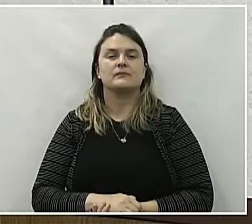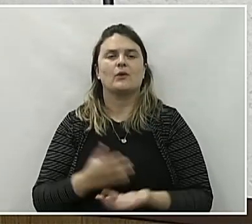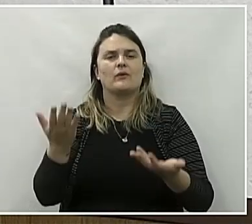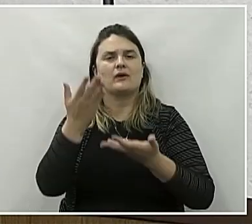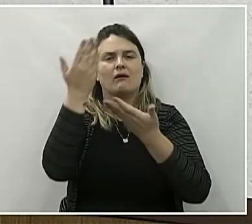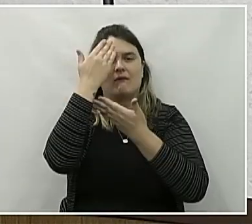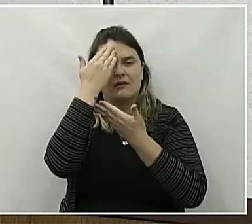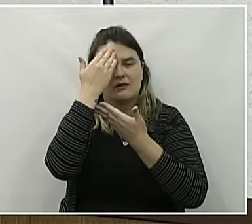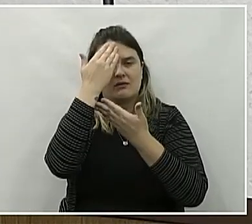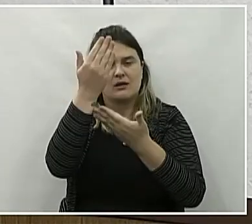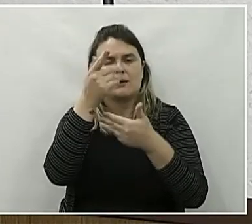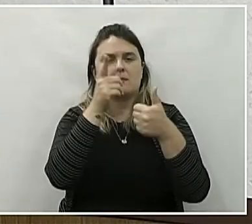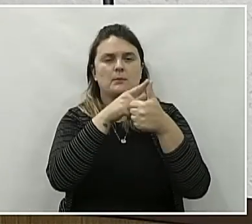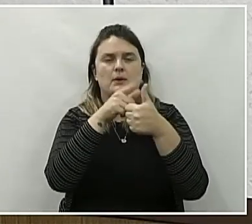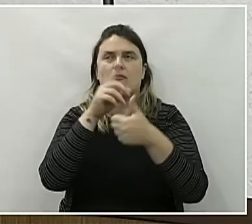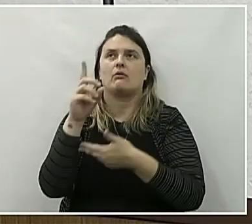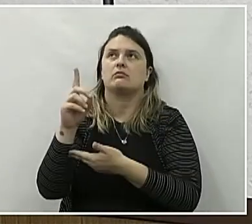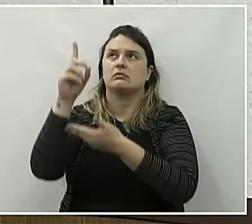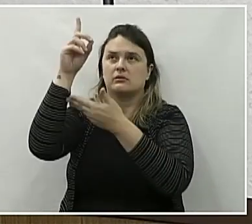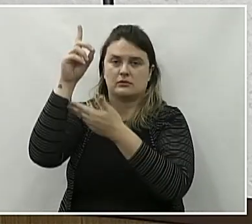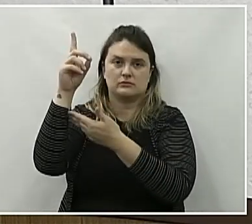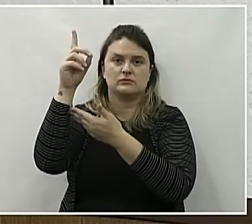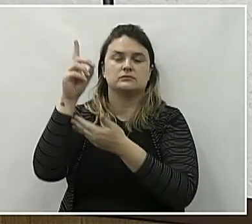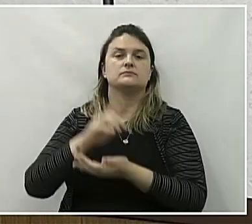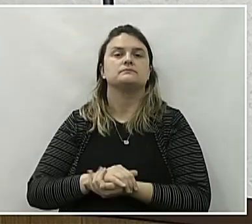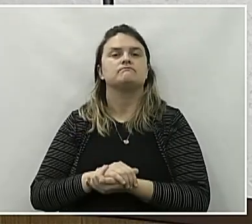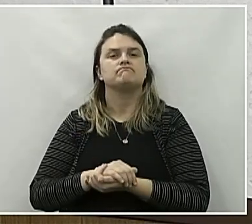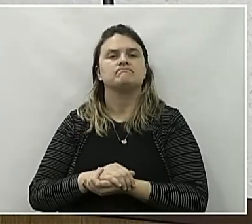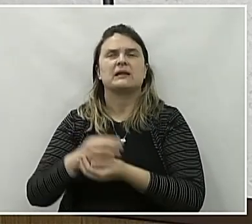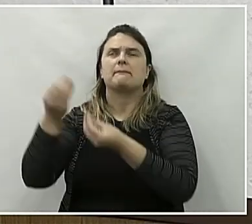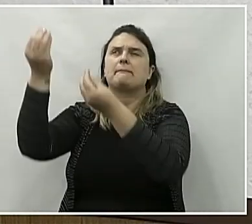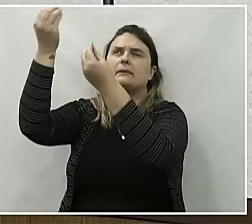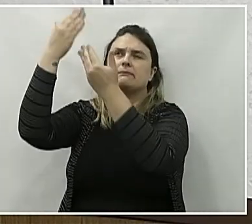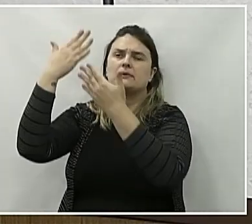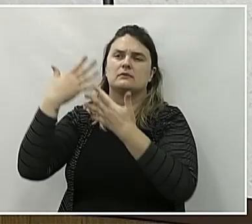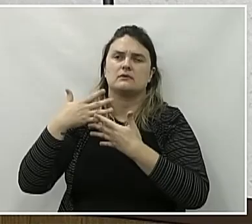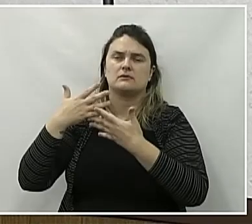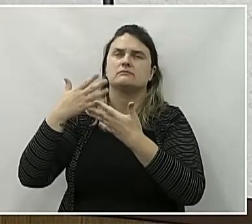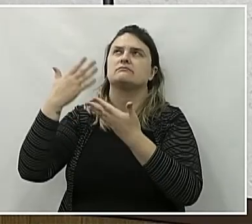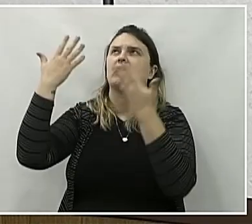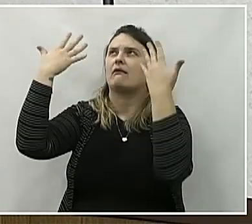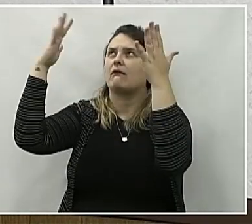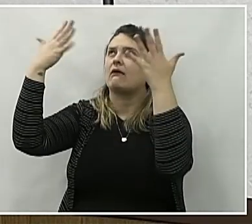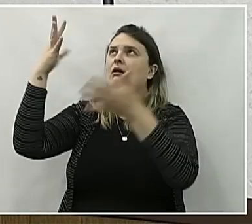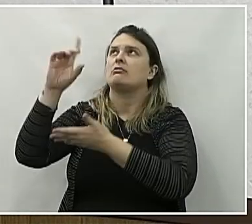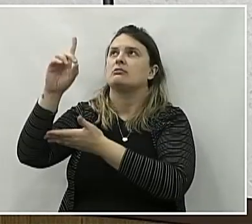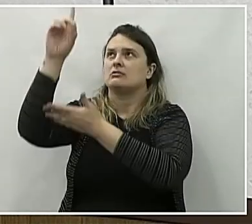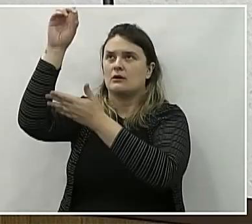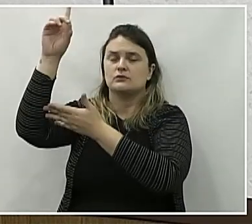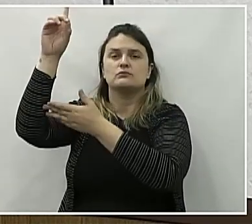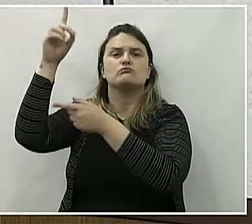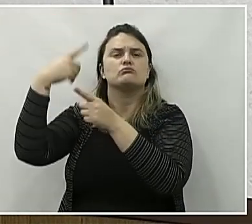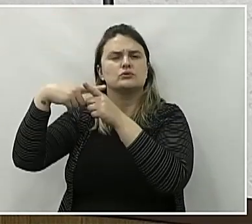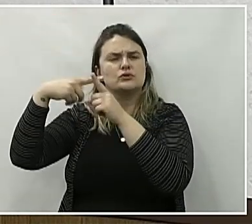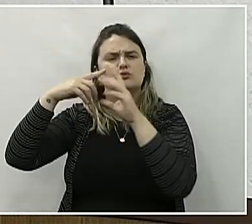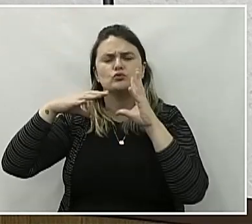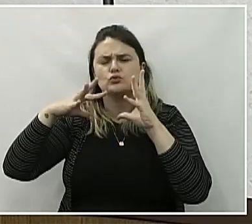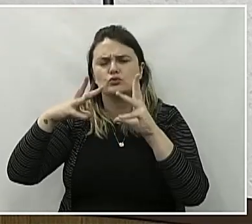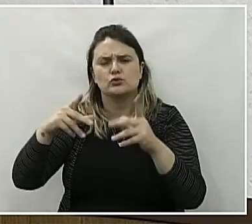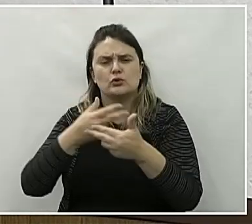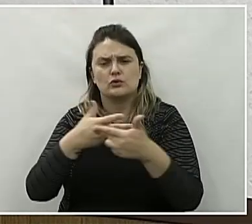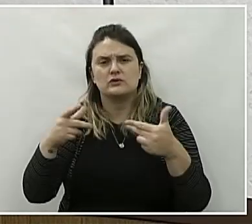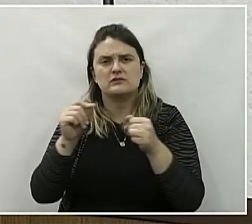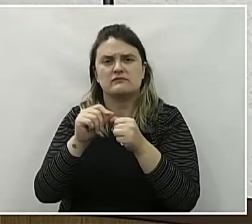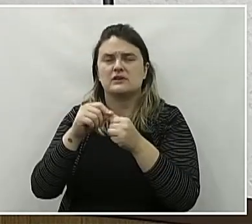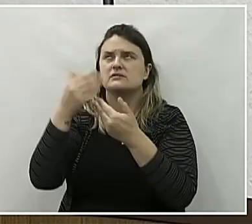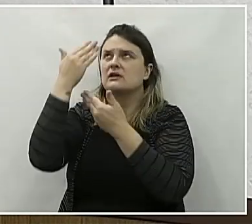agradecer, primeiramente, a Deus, que toda honra e toda glória seja dada a pois todas as coisas que eu faço é por